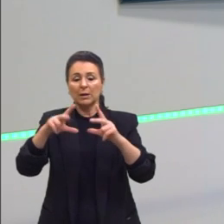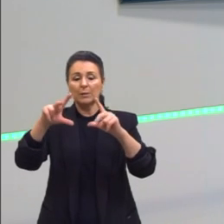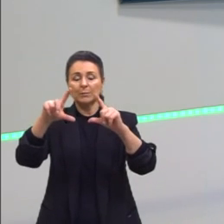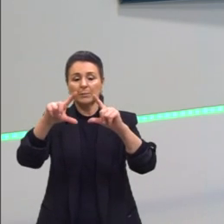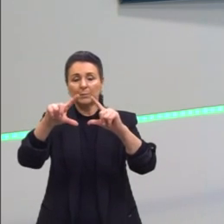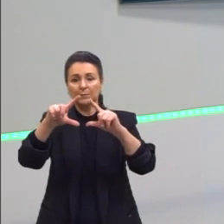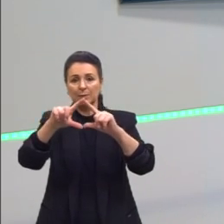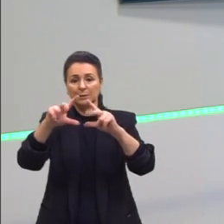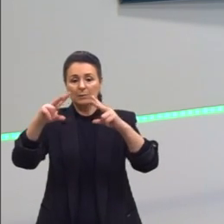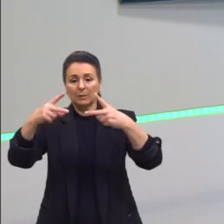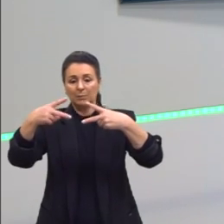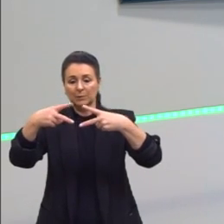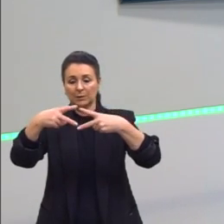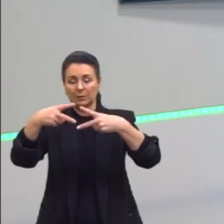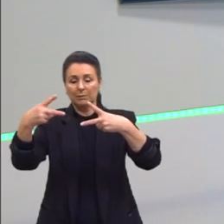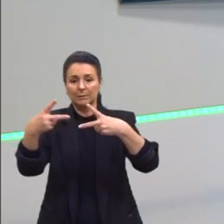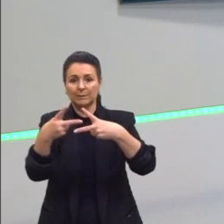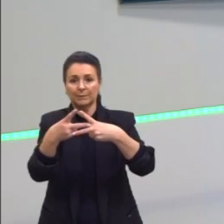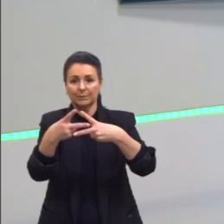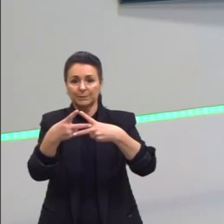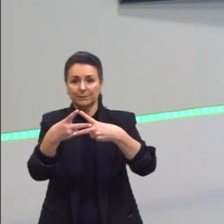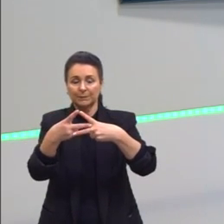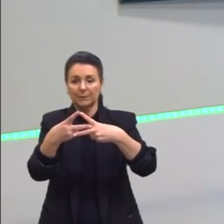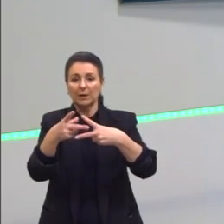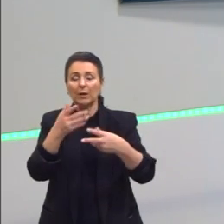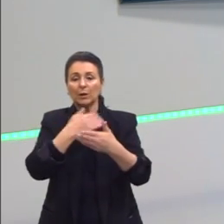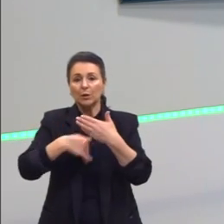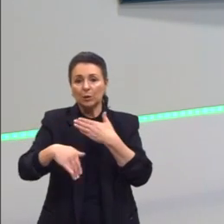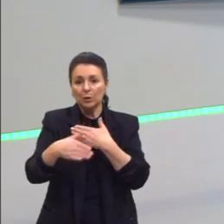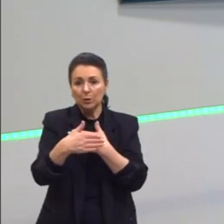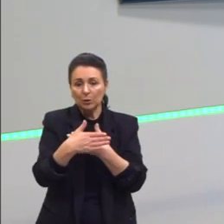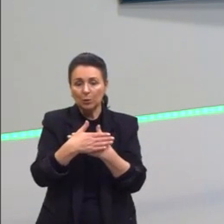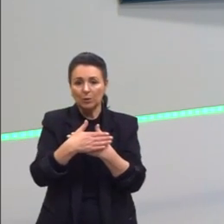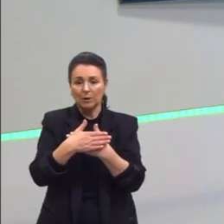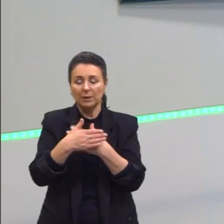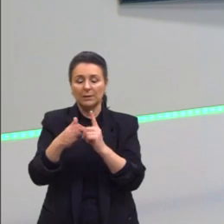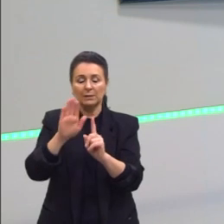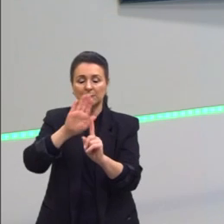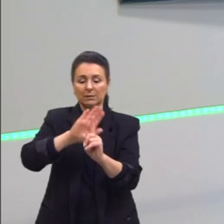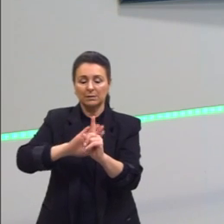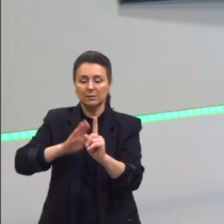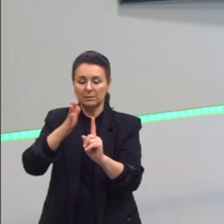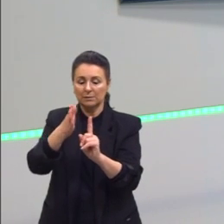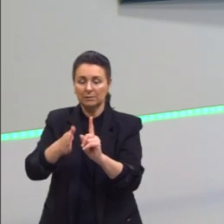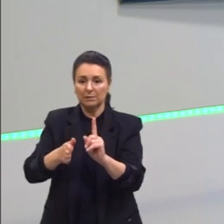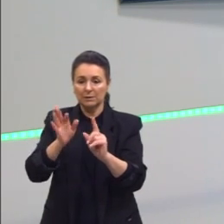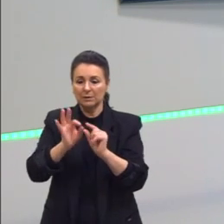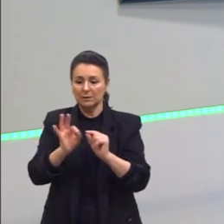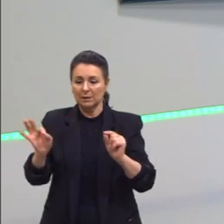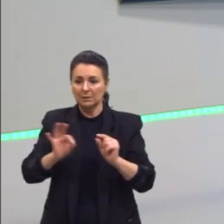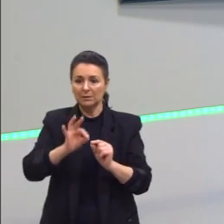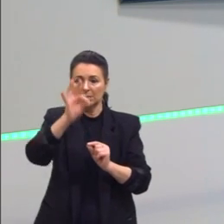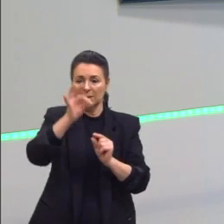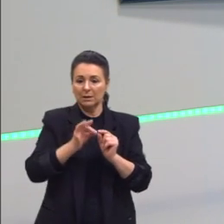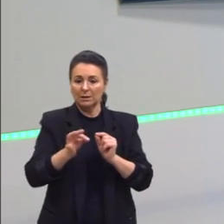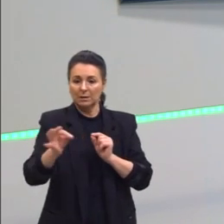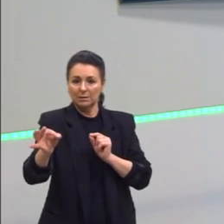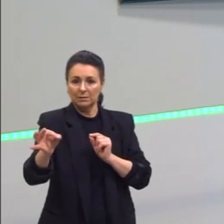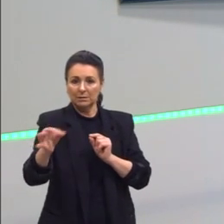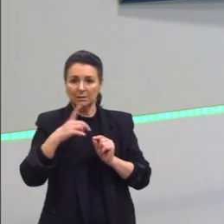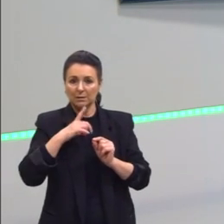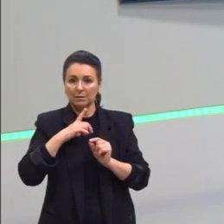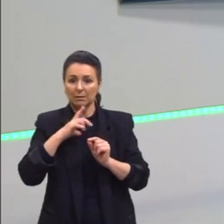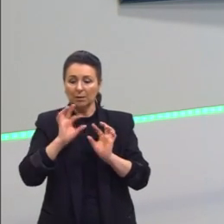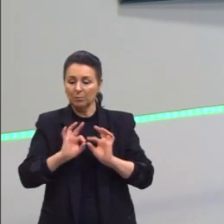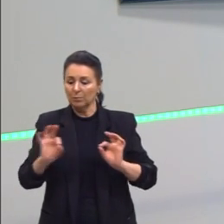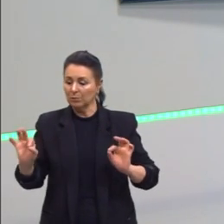Só que nesse caso aqui do tetraedro, todas as faces, todas as arestas, elas possuem exatamente a